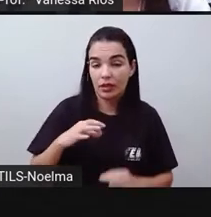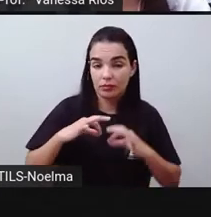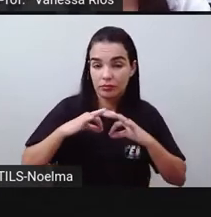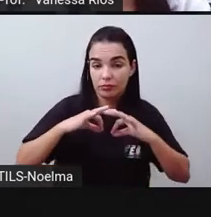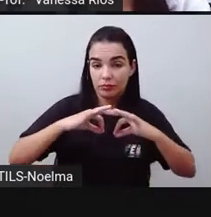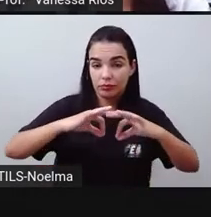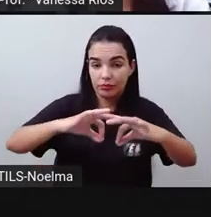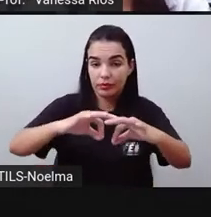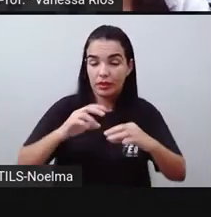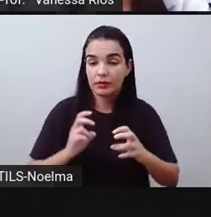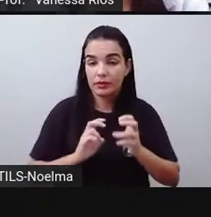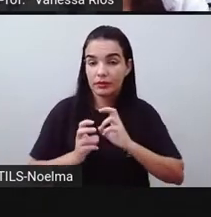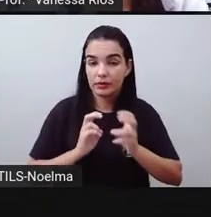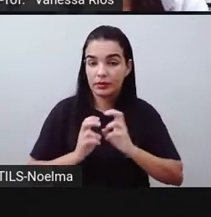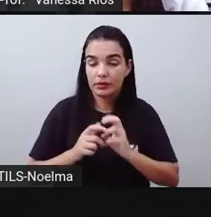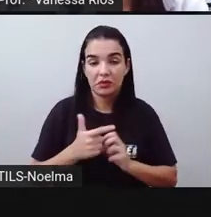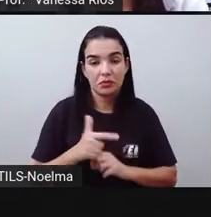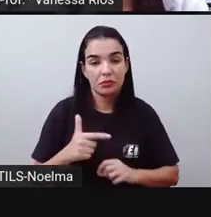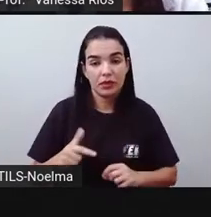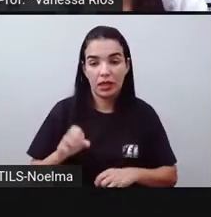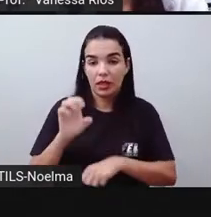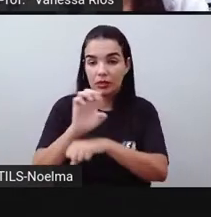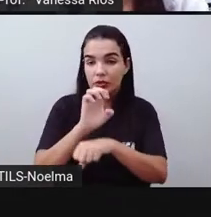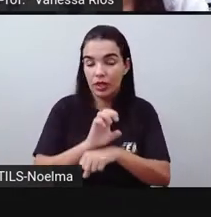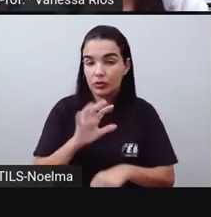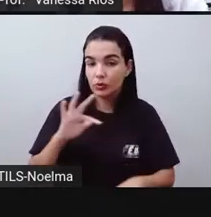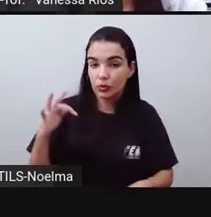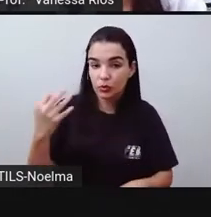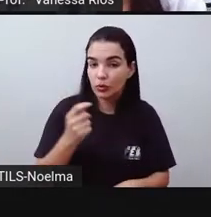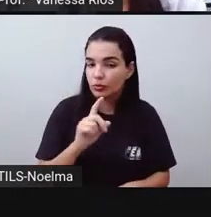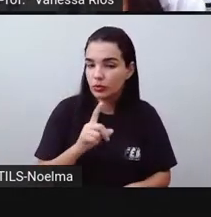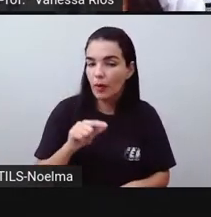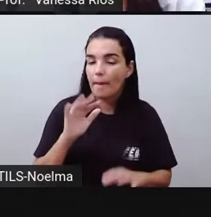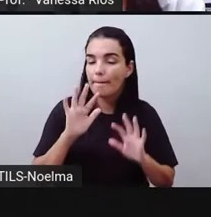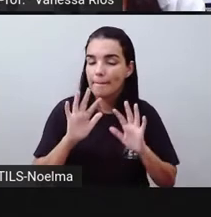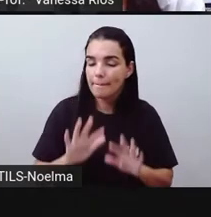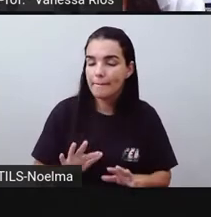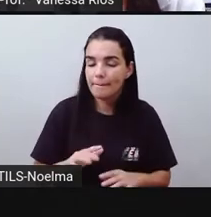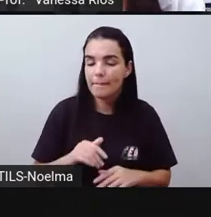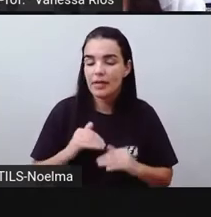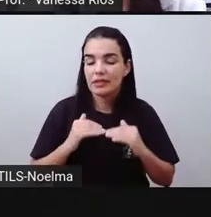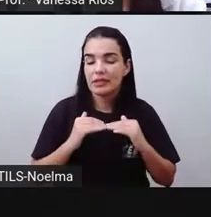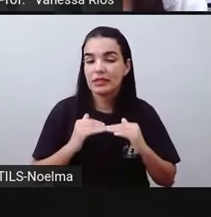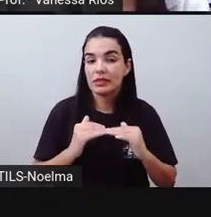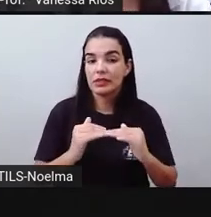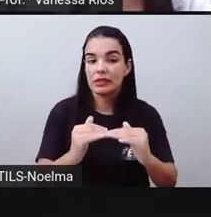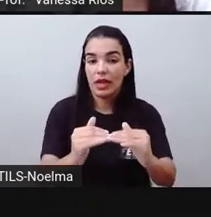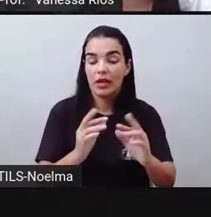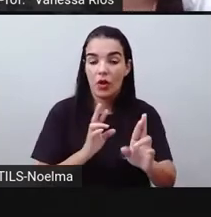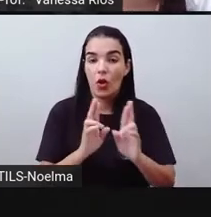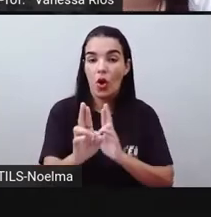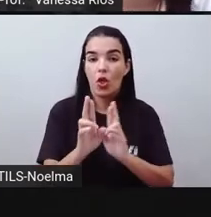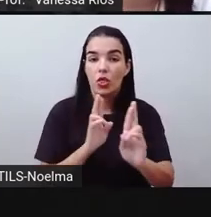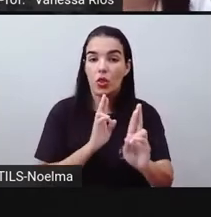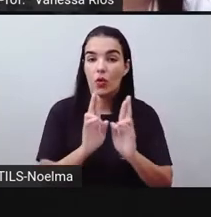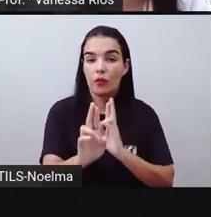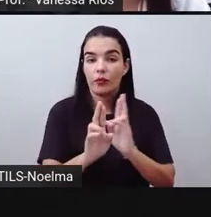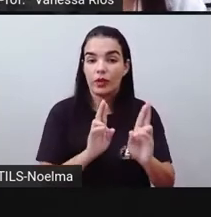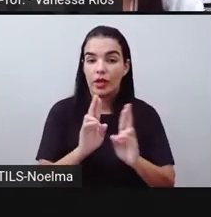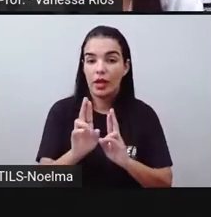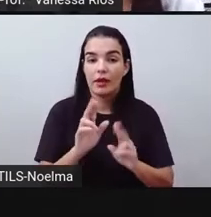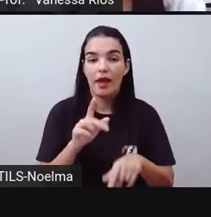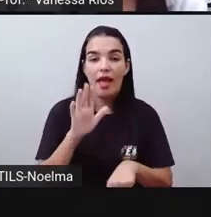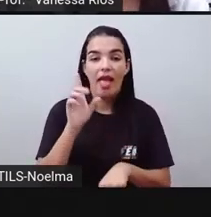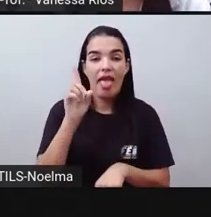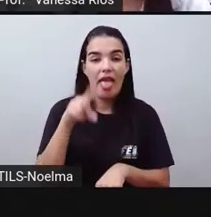em todos os estados. Então, realmente, existe a necessidade do transporte rodoviário fazer esse papel